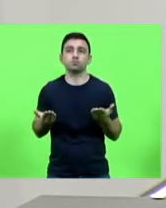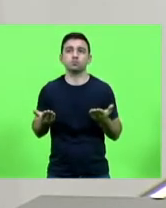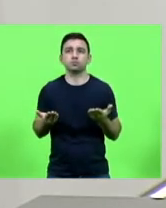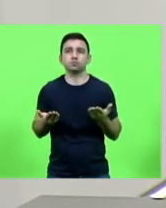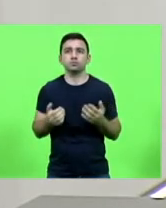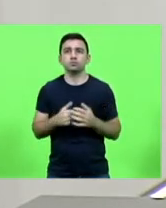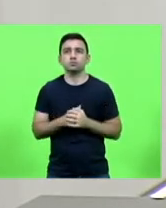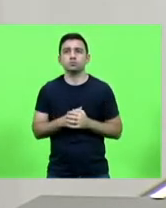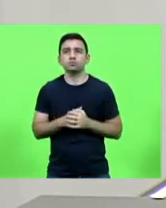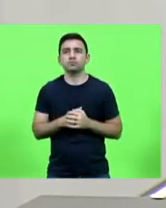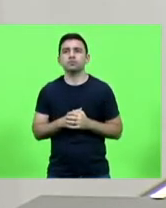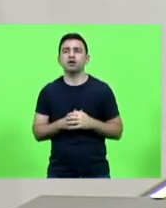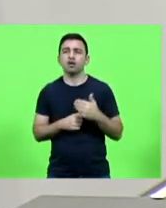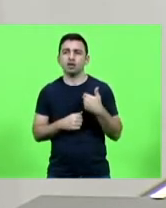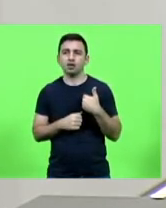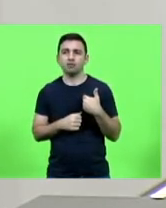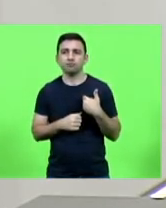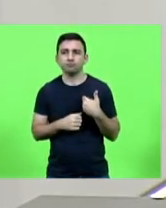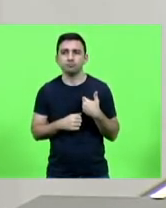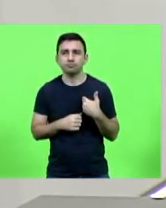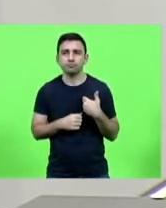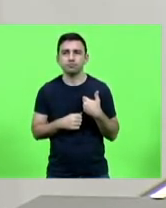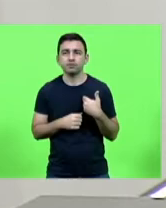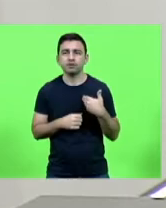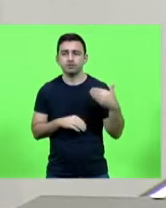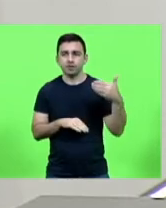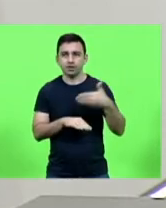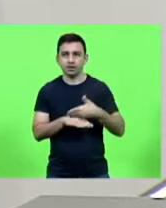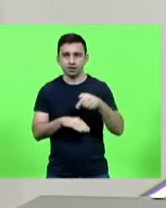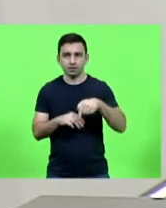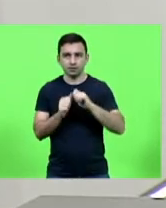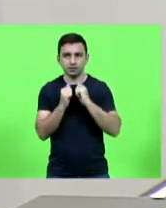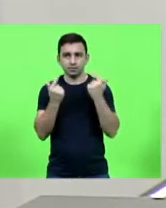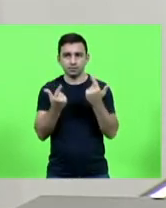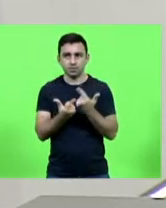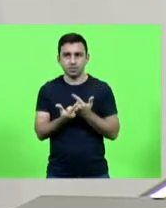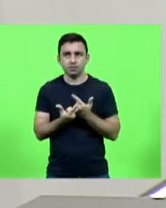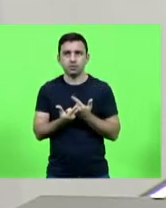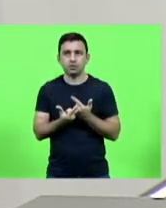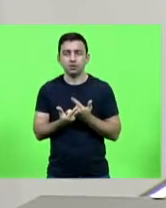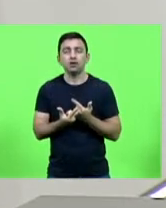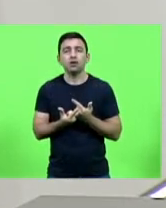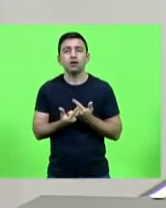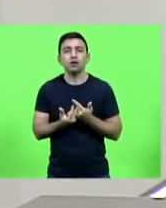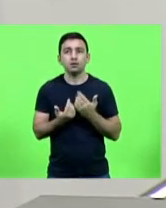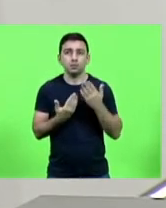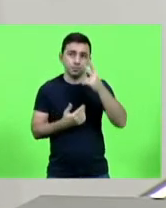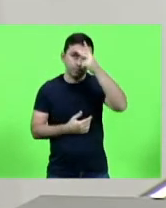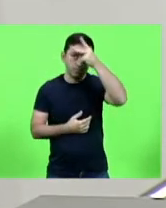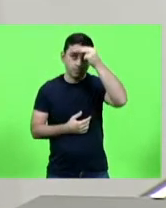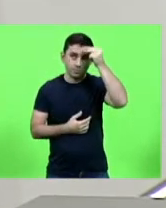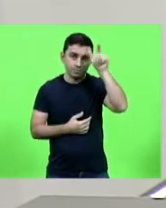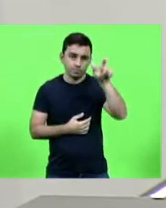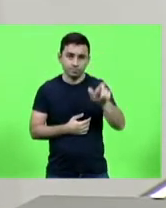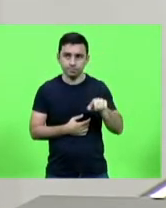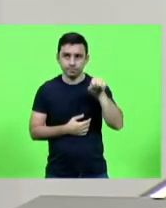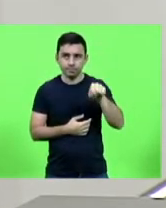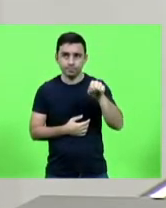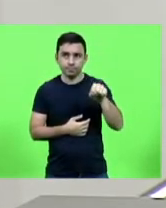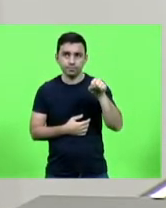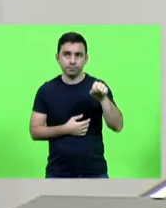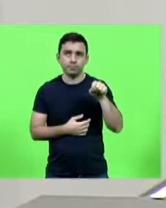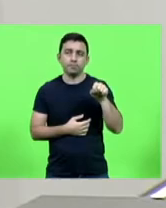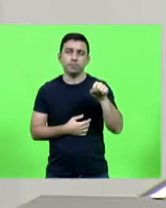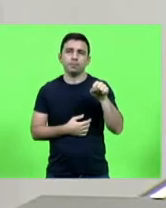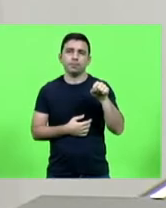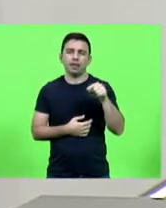estava aqui na nossa assembleia legislativa o prefeito que é nosso